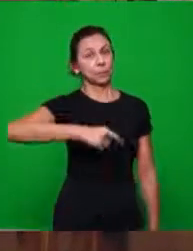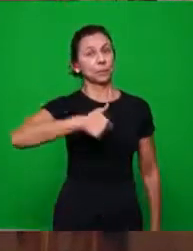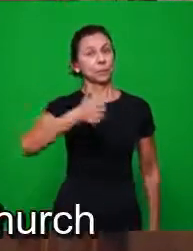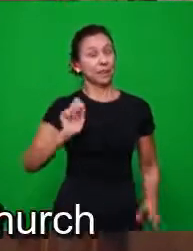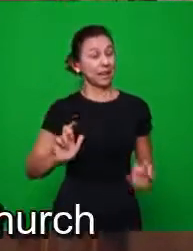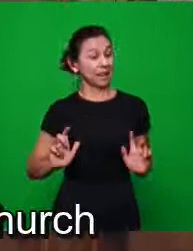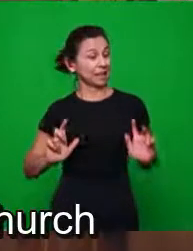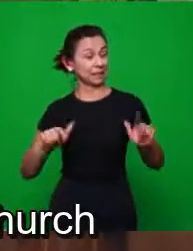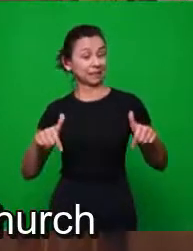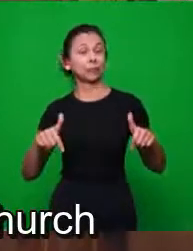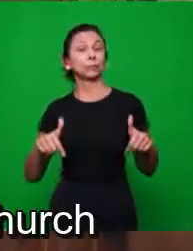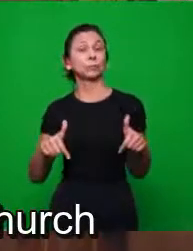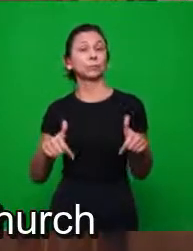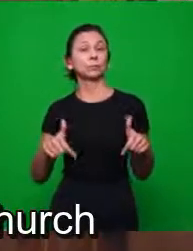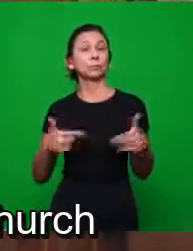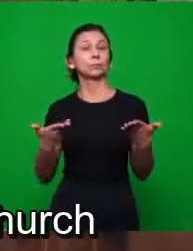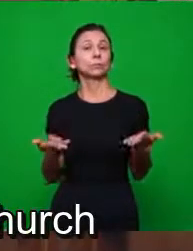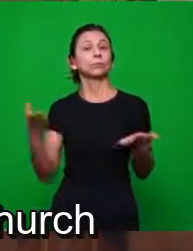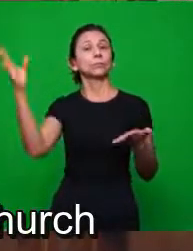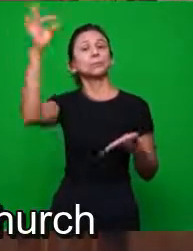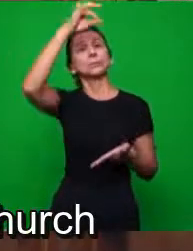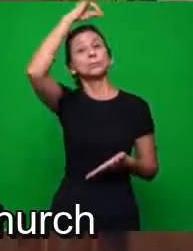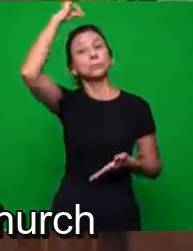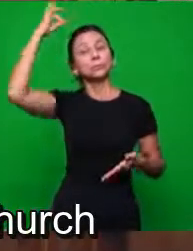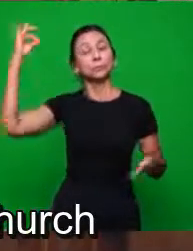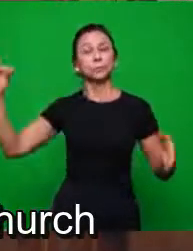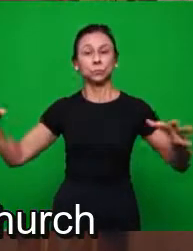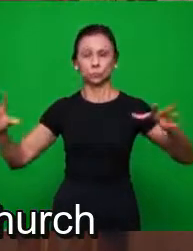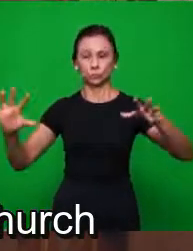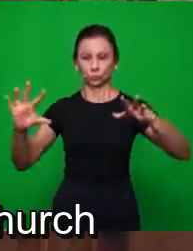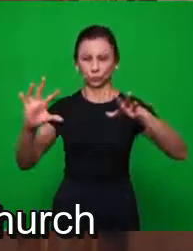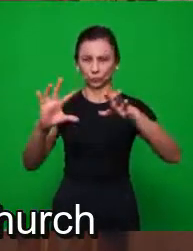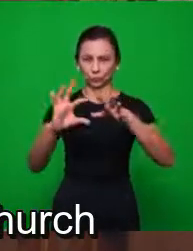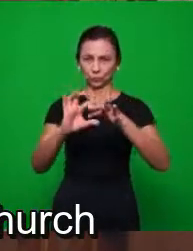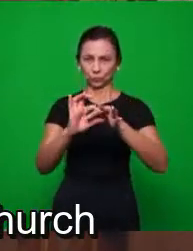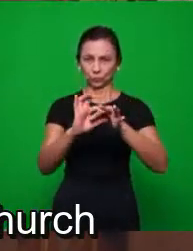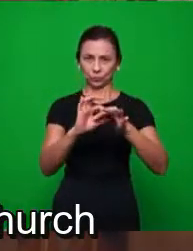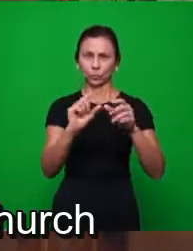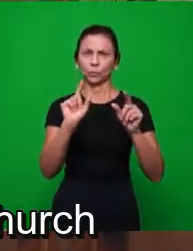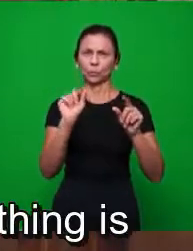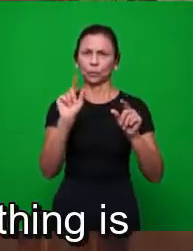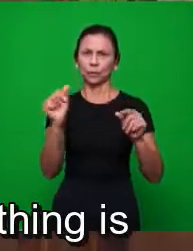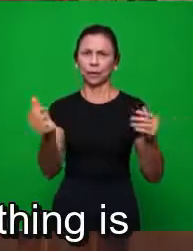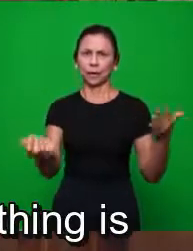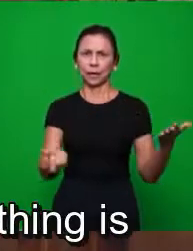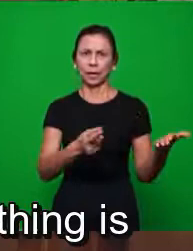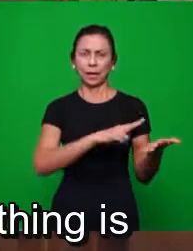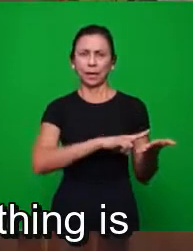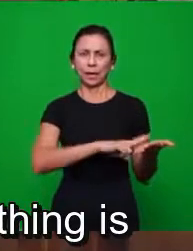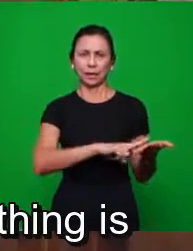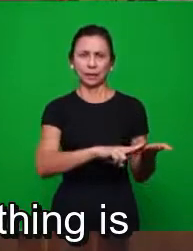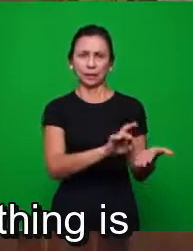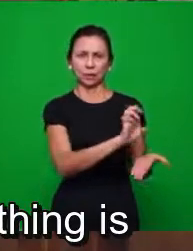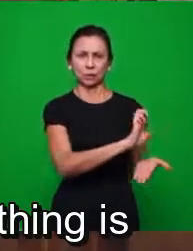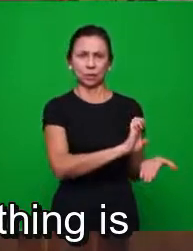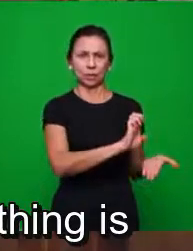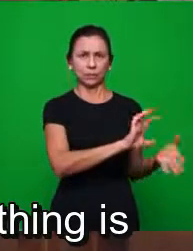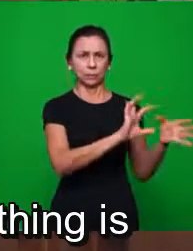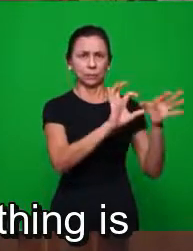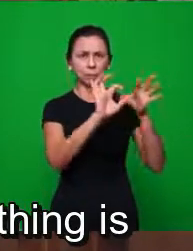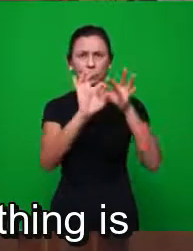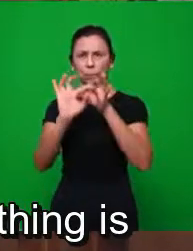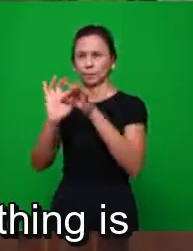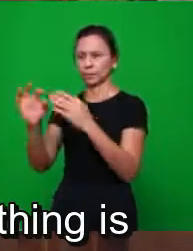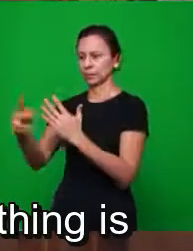operação do Espírito Santo que une a carta, a Igreja de Éfeso, as parábolas do